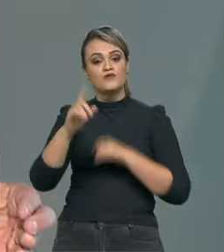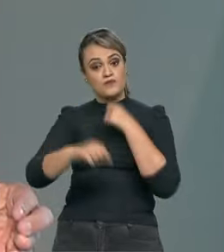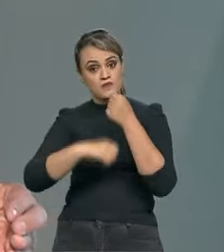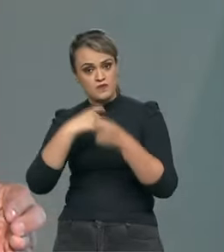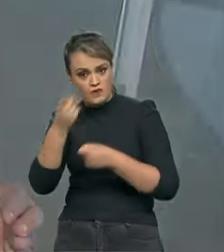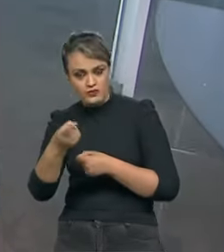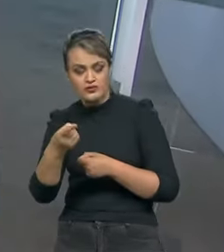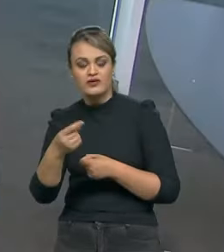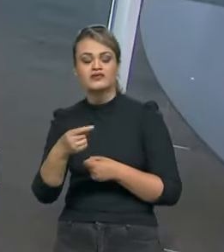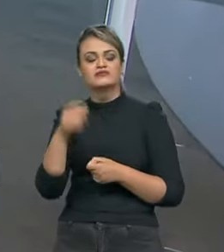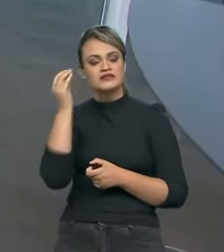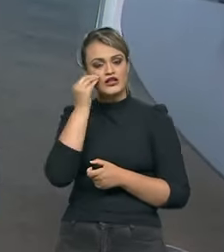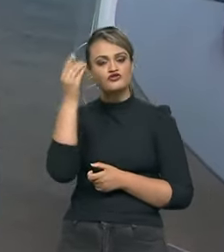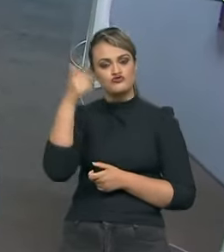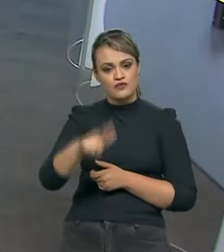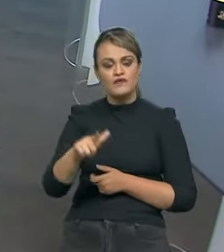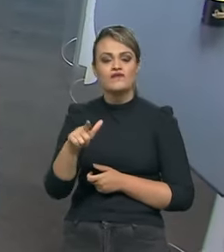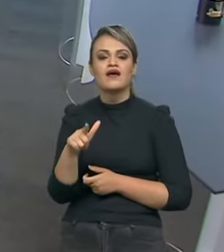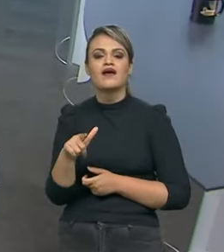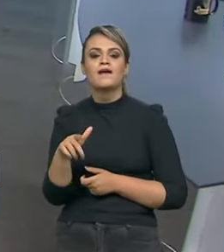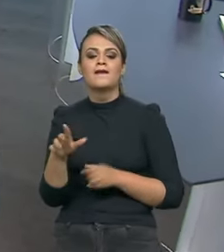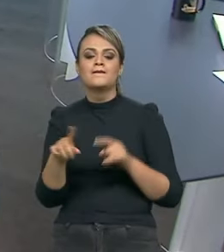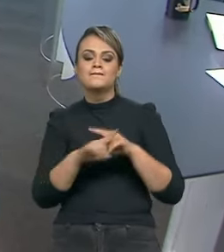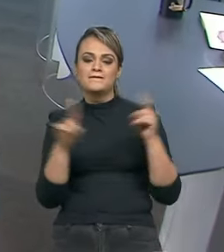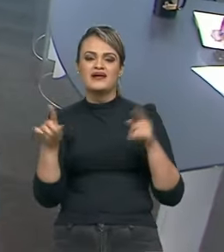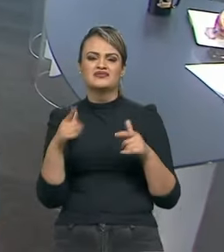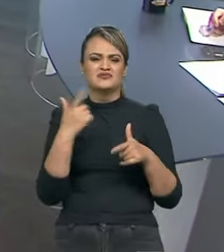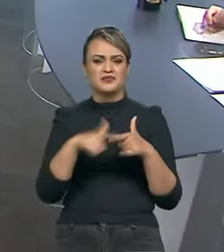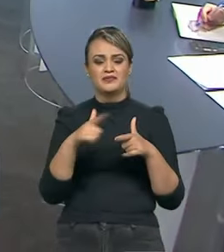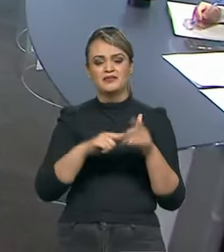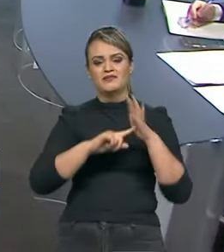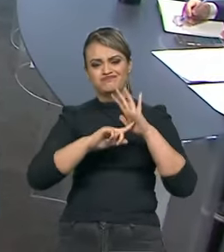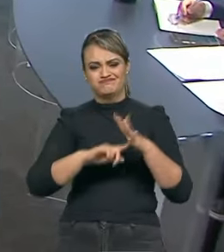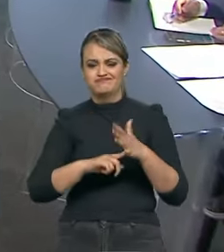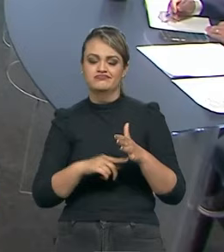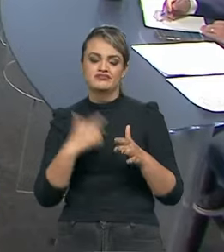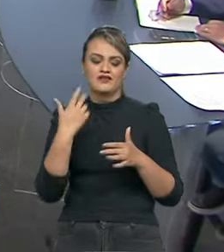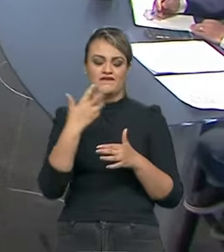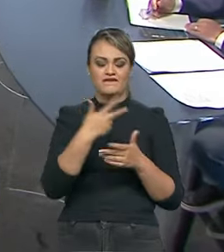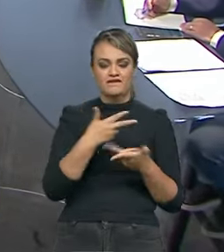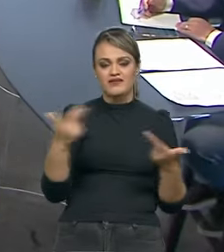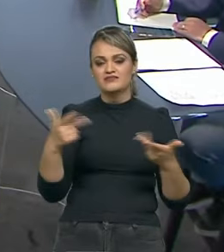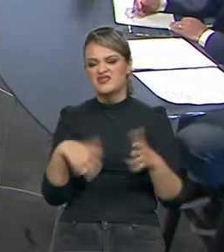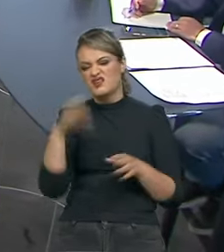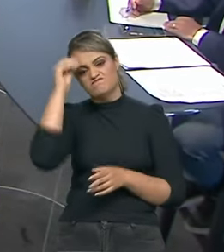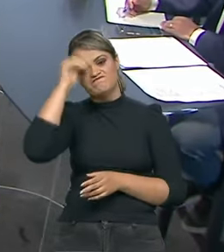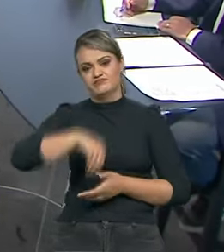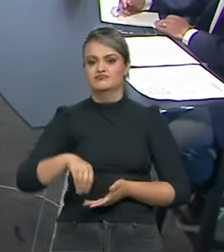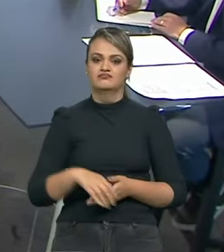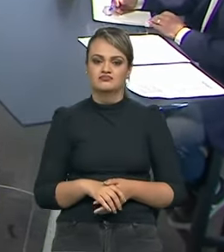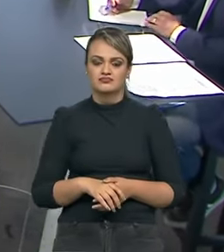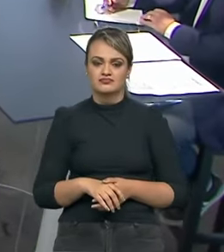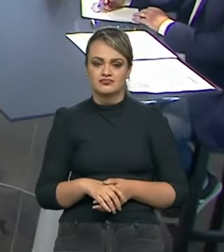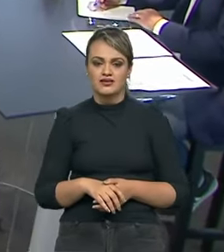novo, mas aí já tive problema no motor, isso, aquilo, e aí eu desisti. Mas, se eu